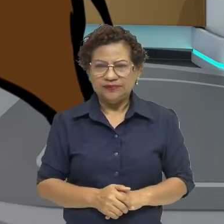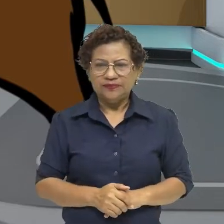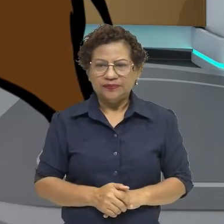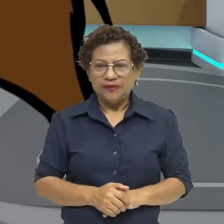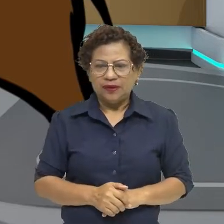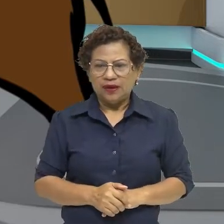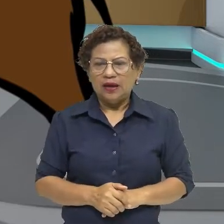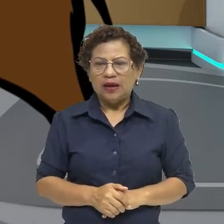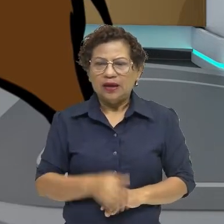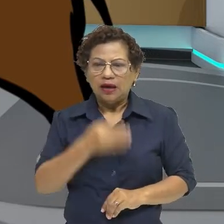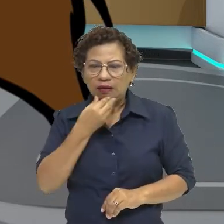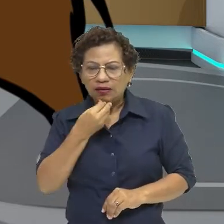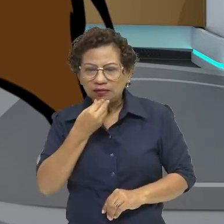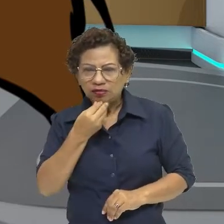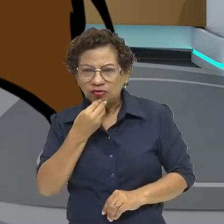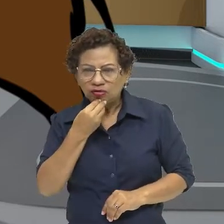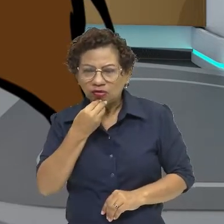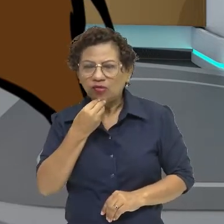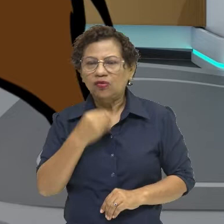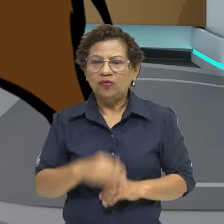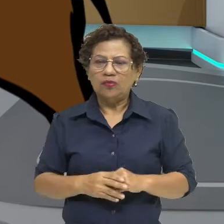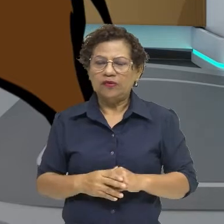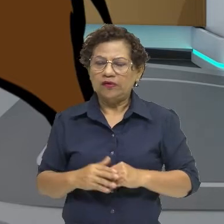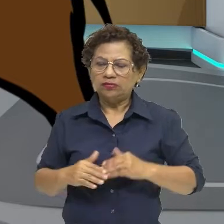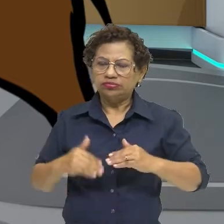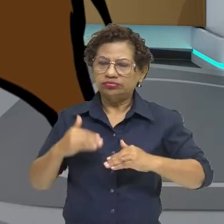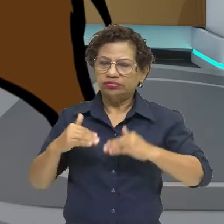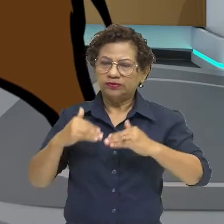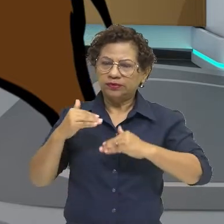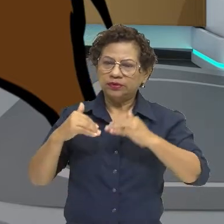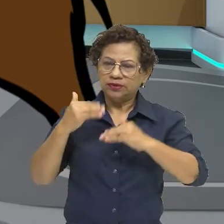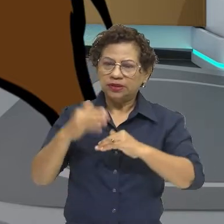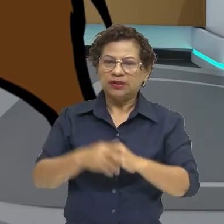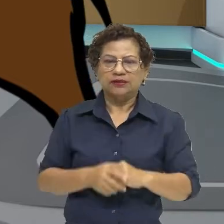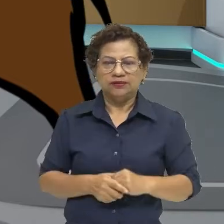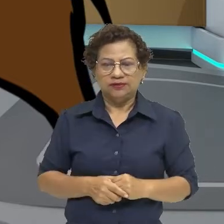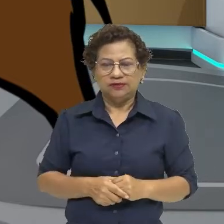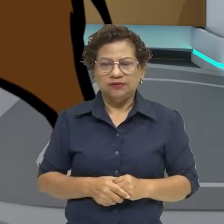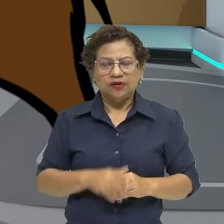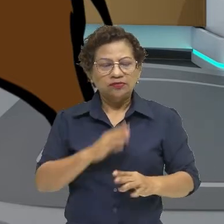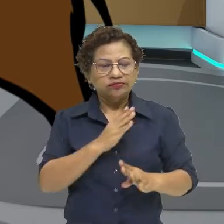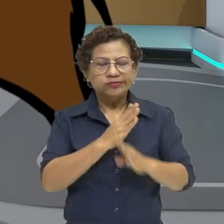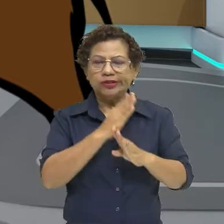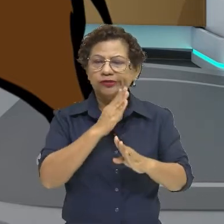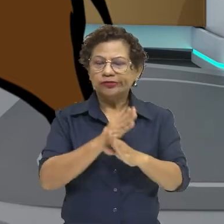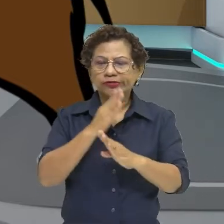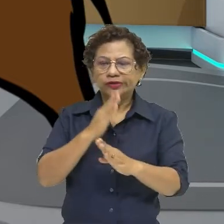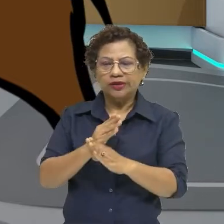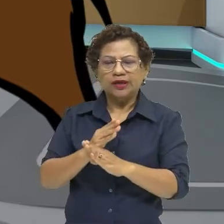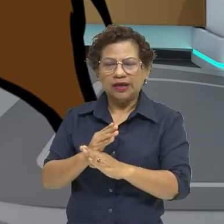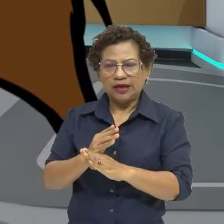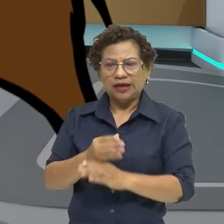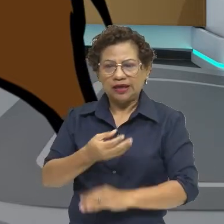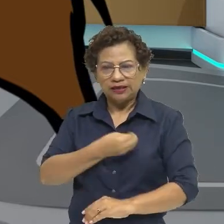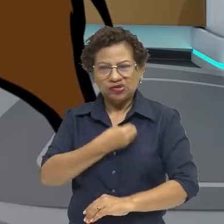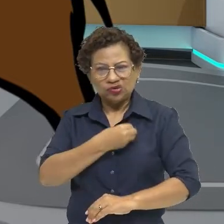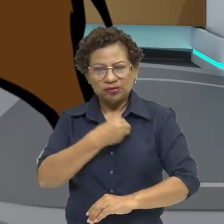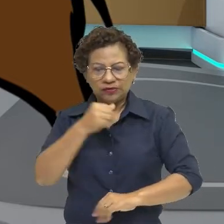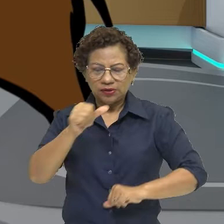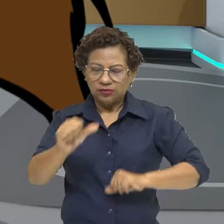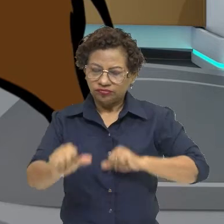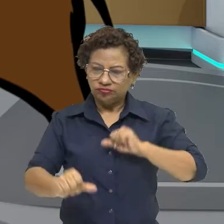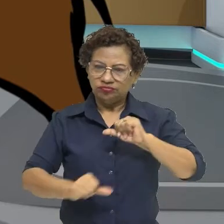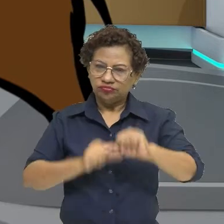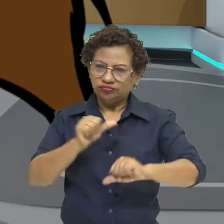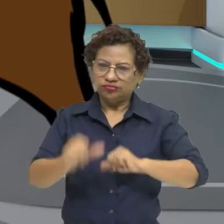evoluindo, foi procurando suprir as suas necessidades e isso foi mudando. Nós estamos falando